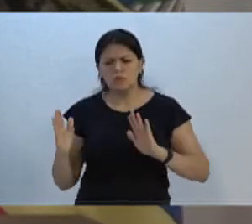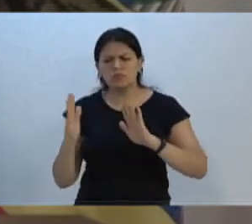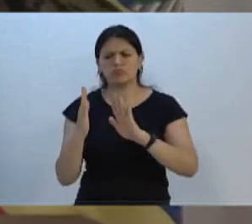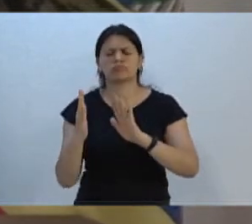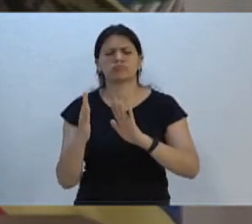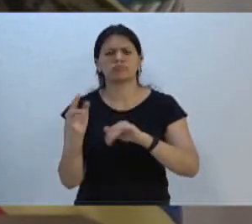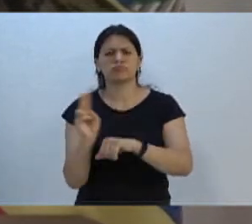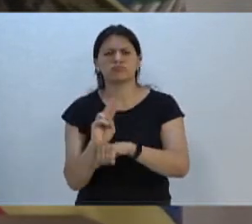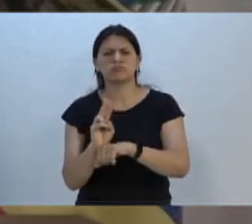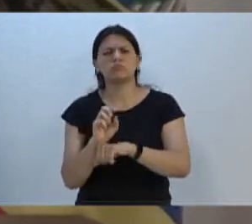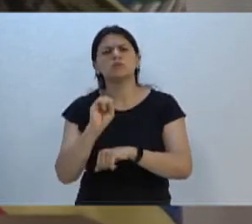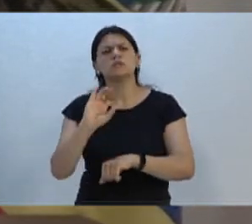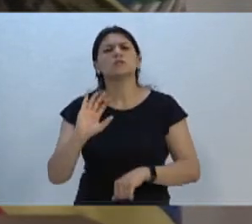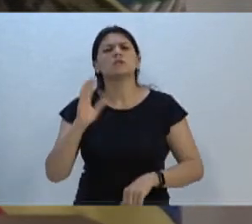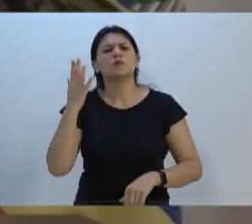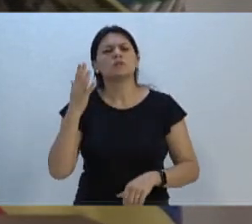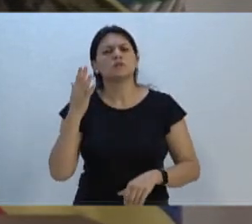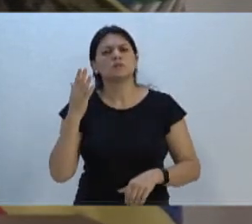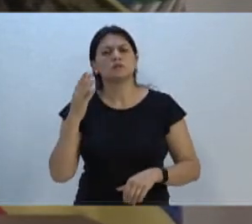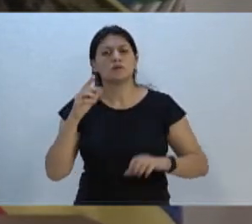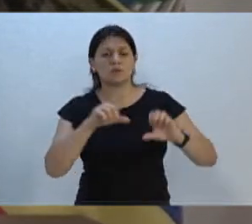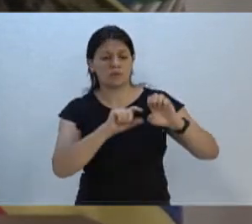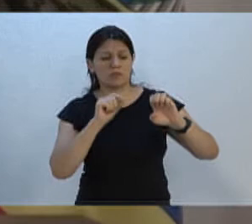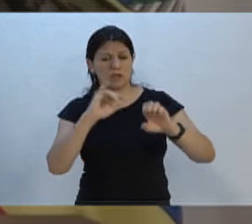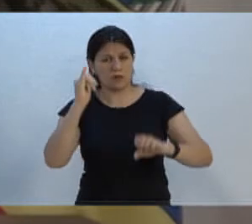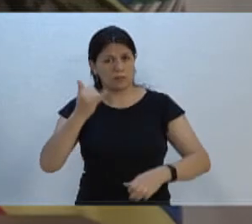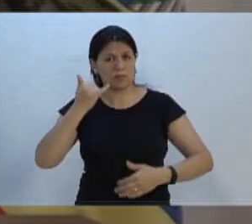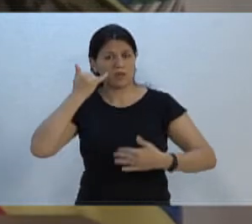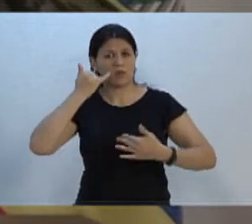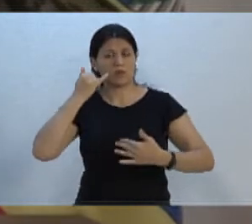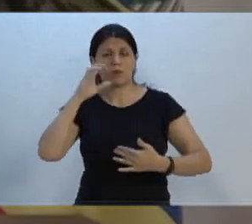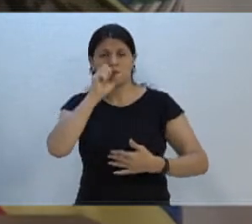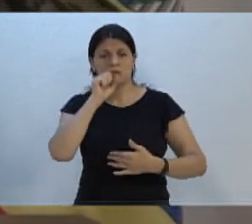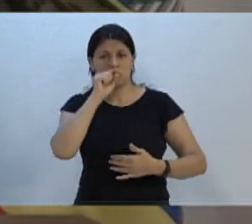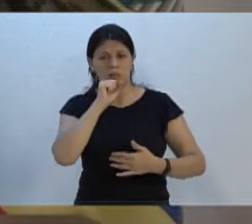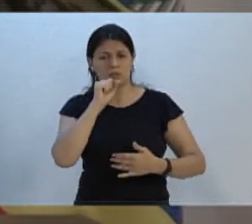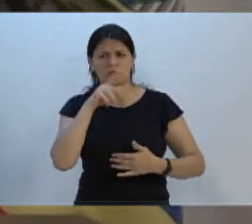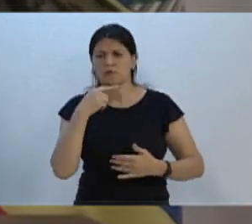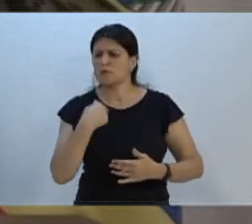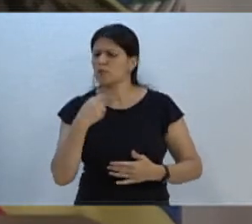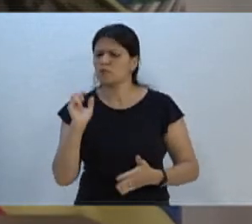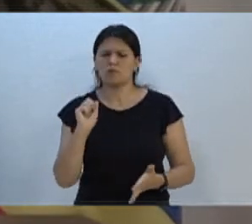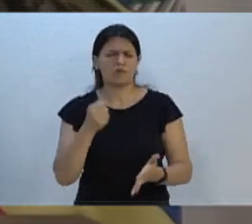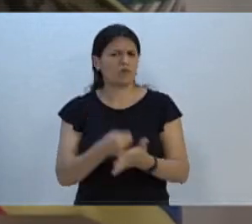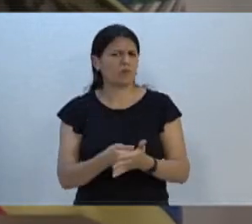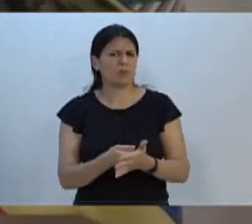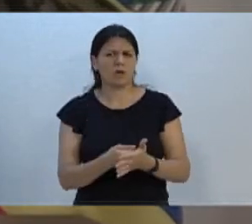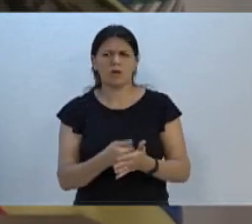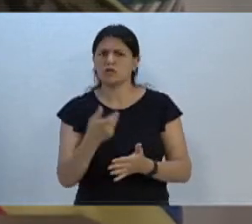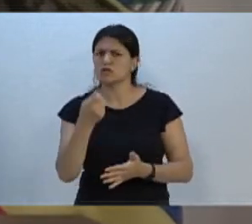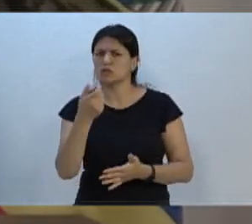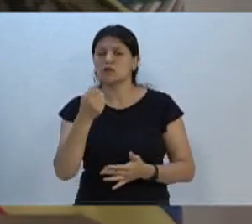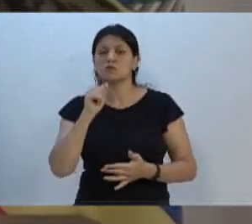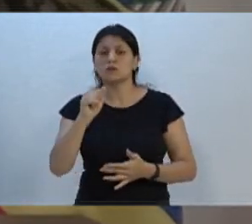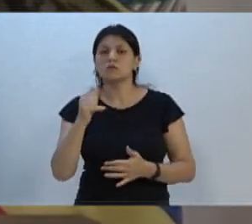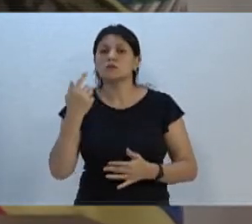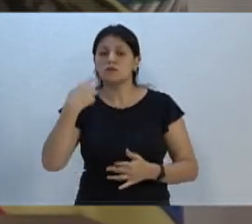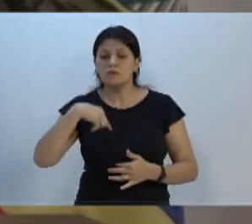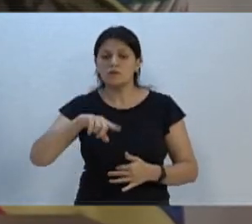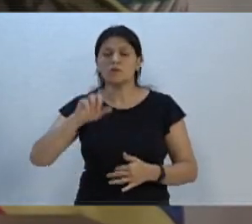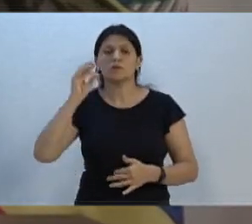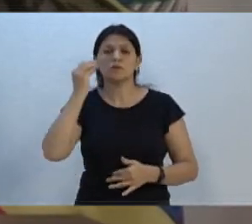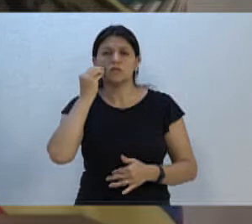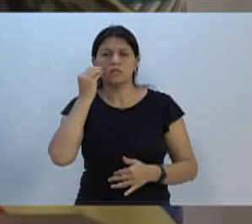se realmente está acontecendo esse tipo de coisa. empresário me ligou no final de semana, ele disse que ele não vai pagar propina e se aparecer de volta lá, tentando